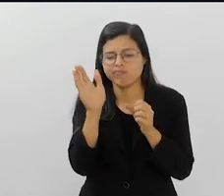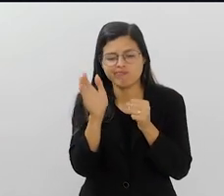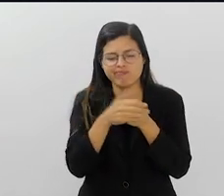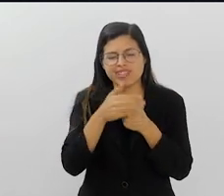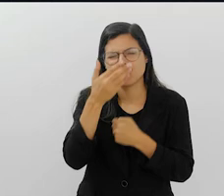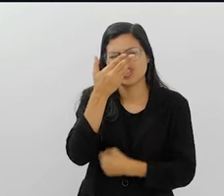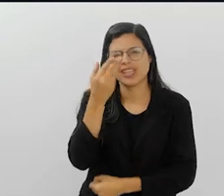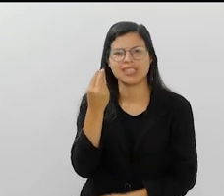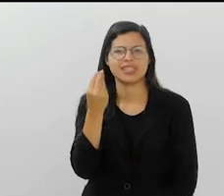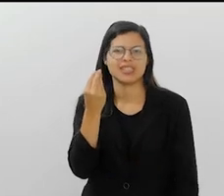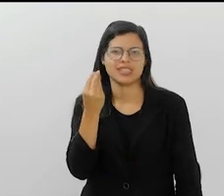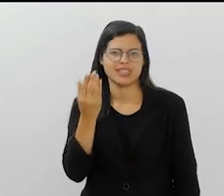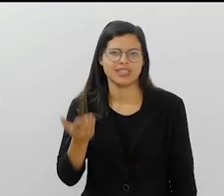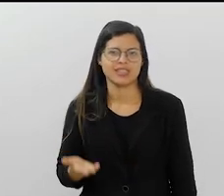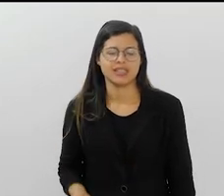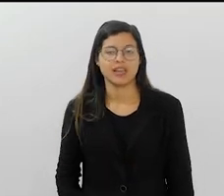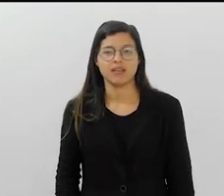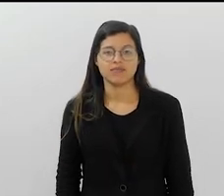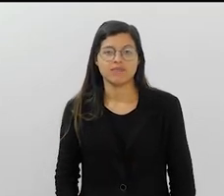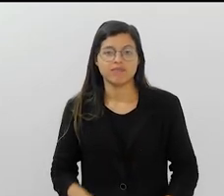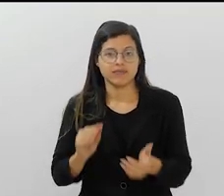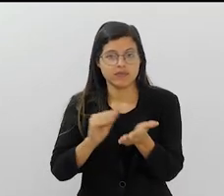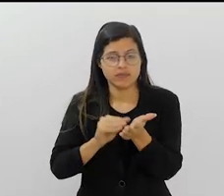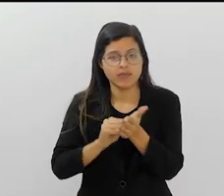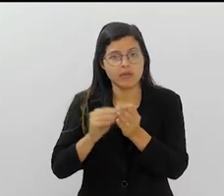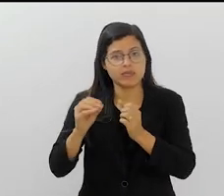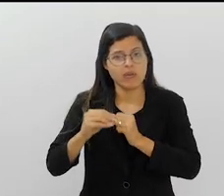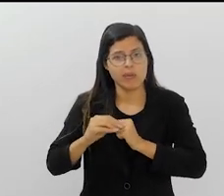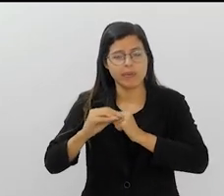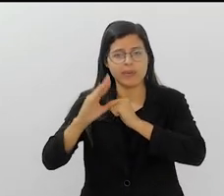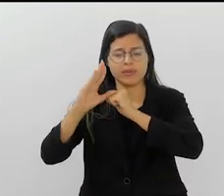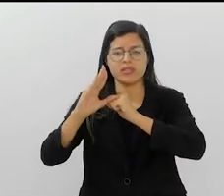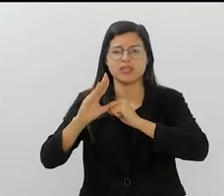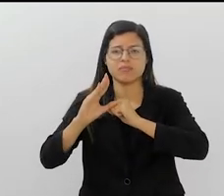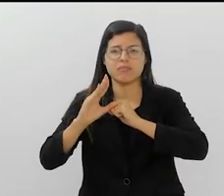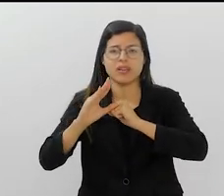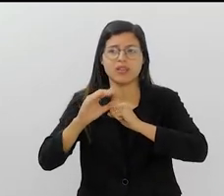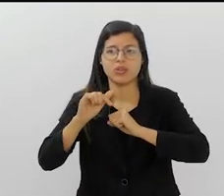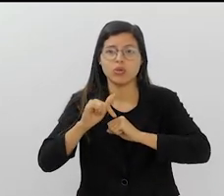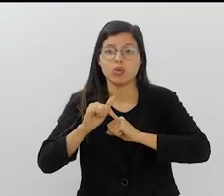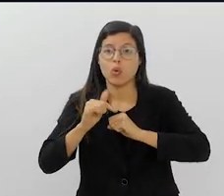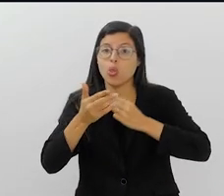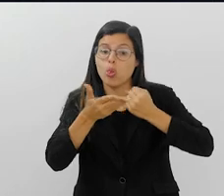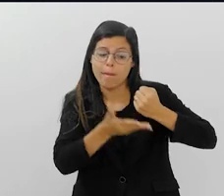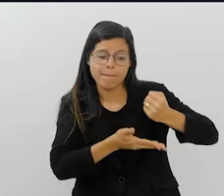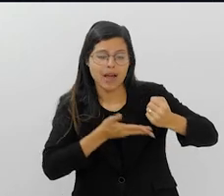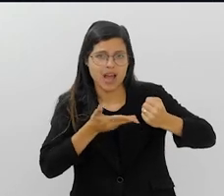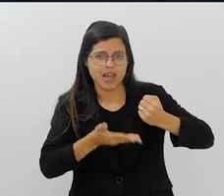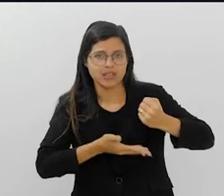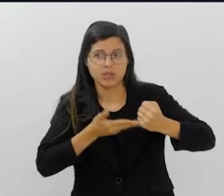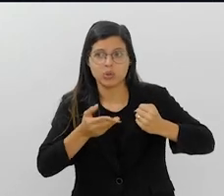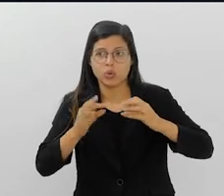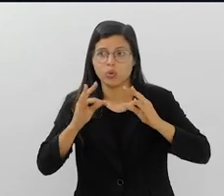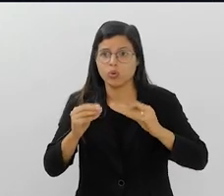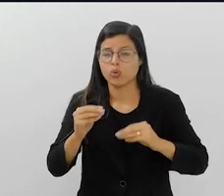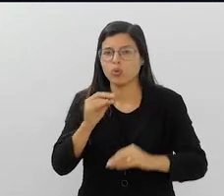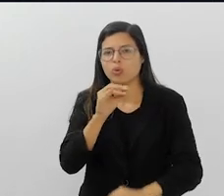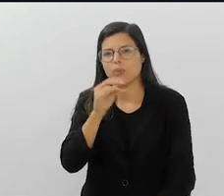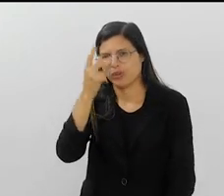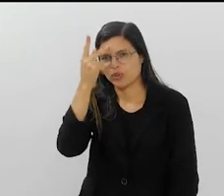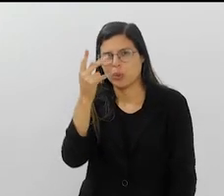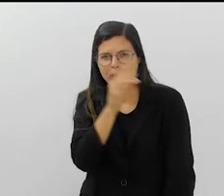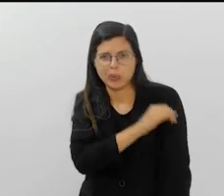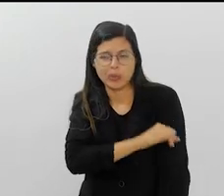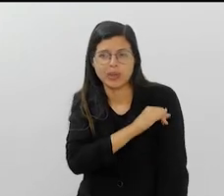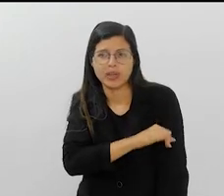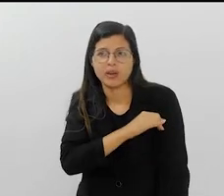esquecida. Não existe um conhecimento que seja, pelo menos, o superficial. Todo carioca devia